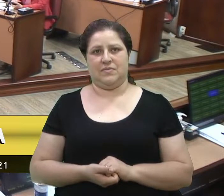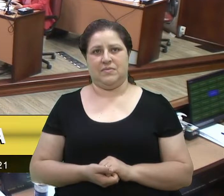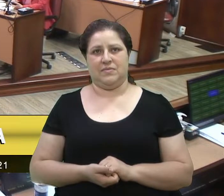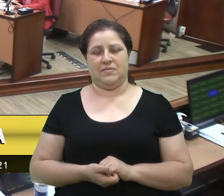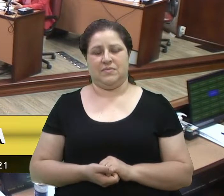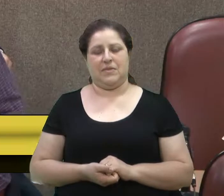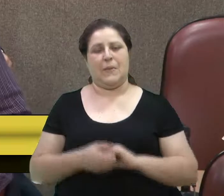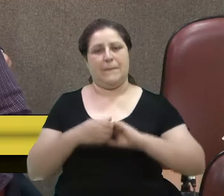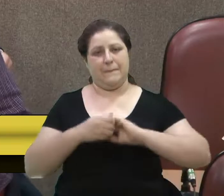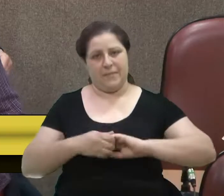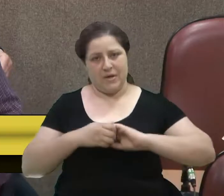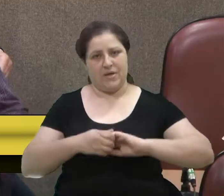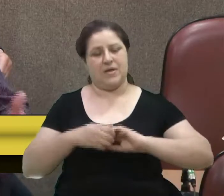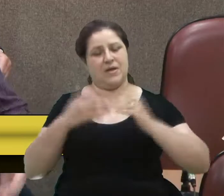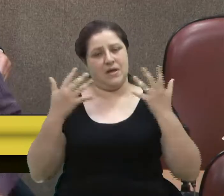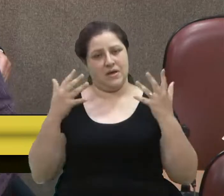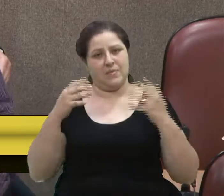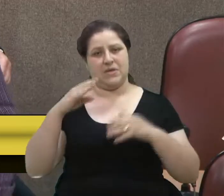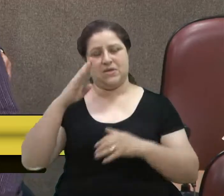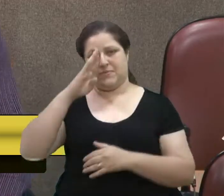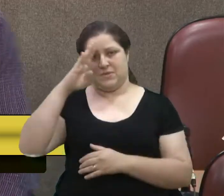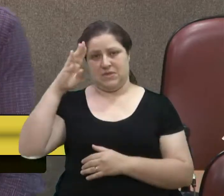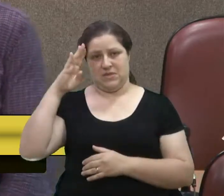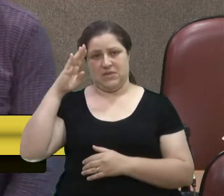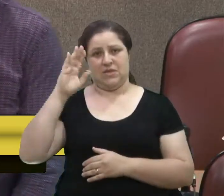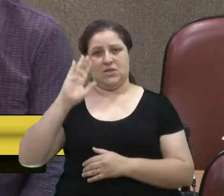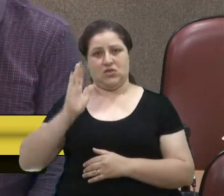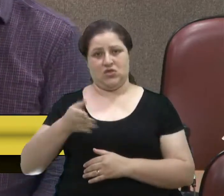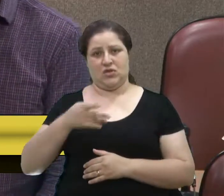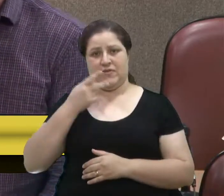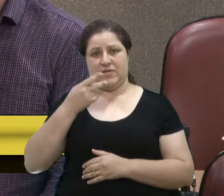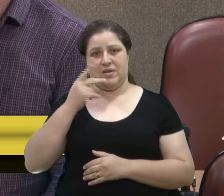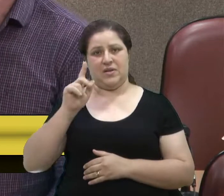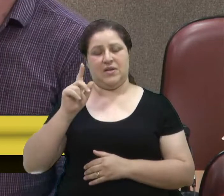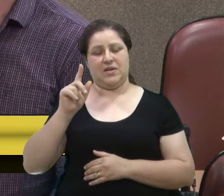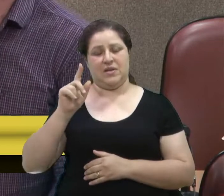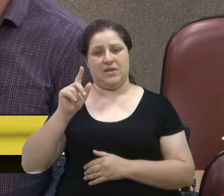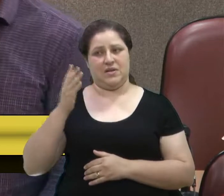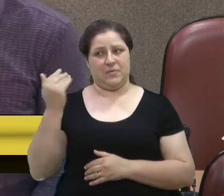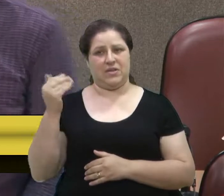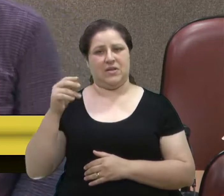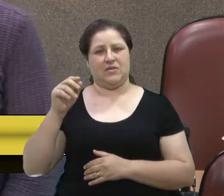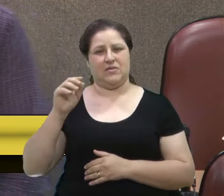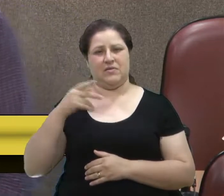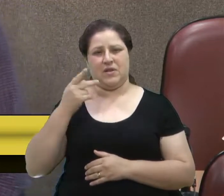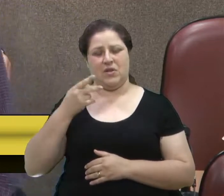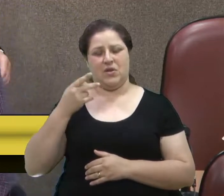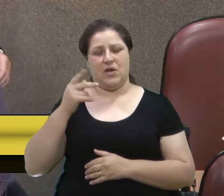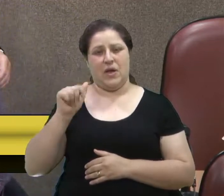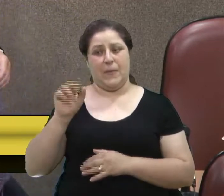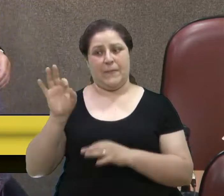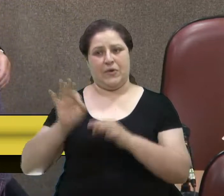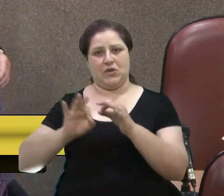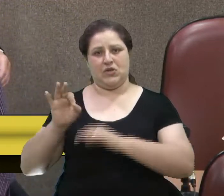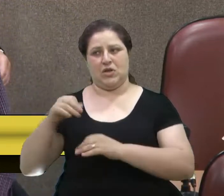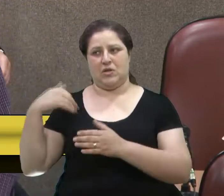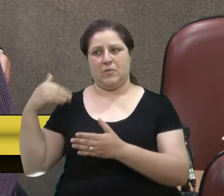Esse projeto é um projeto, como foi dito aqui, que há muito tempo vem